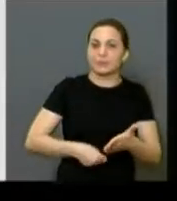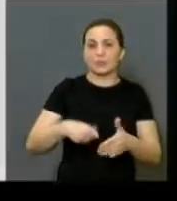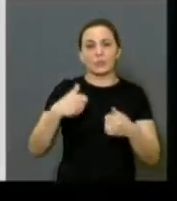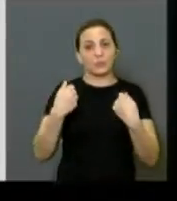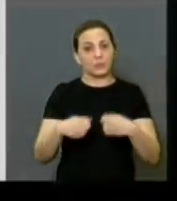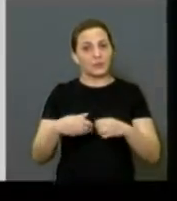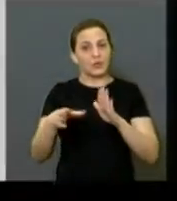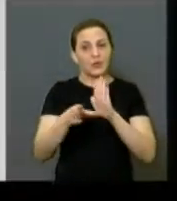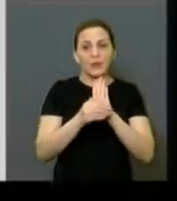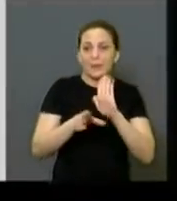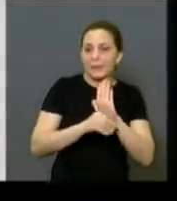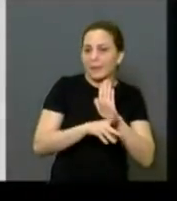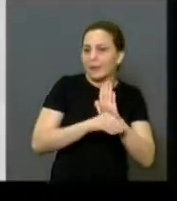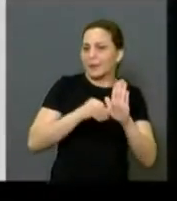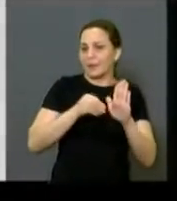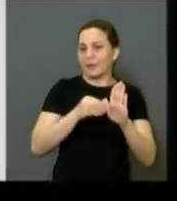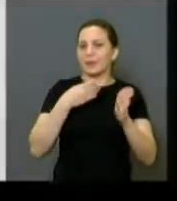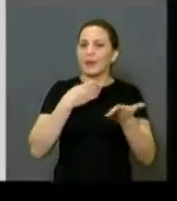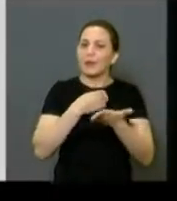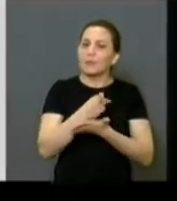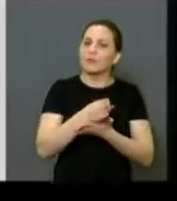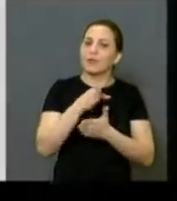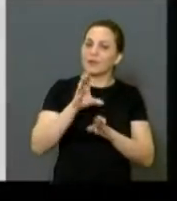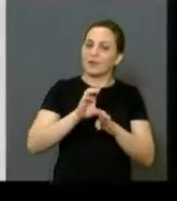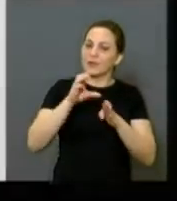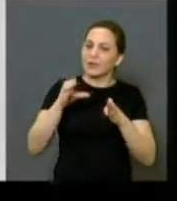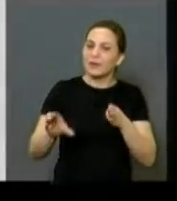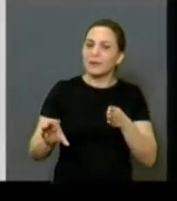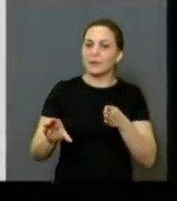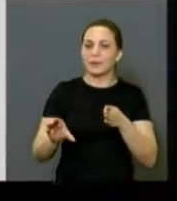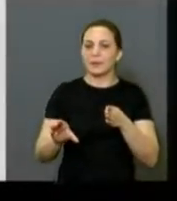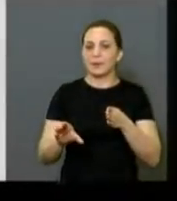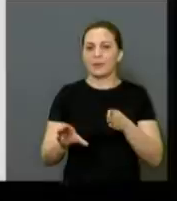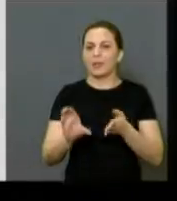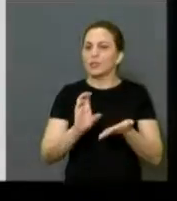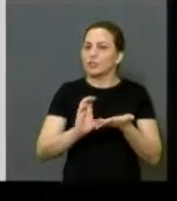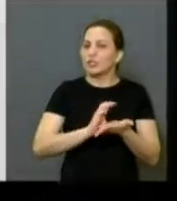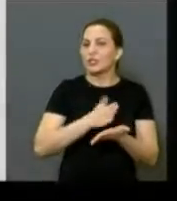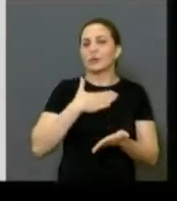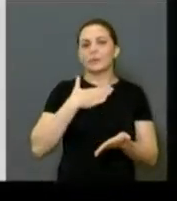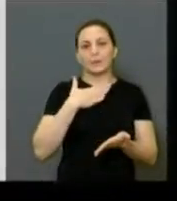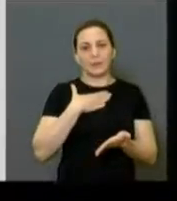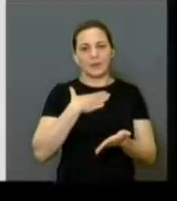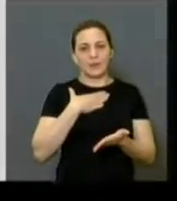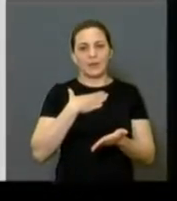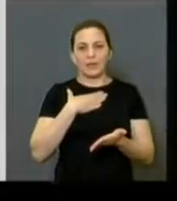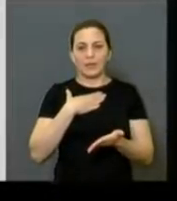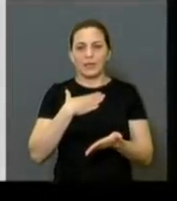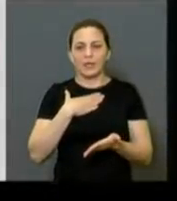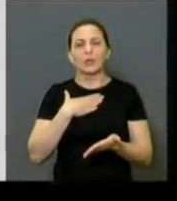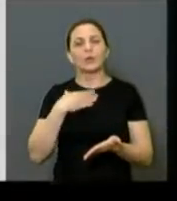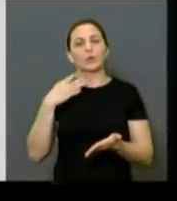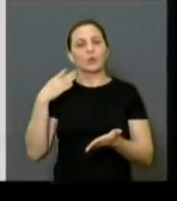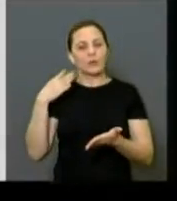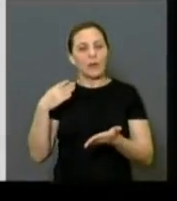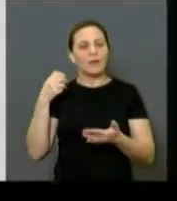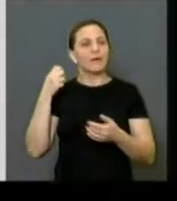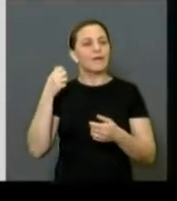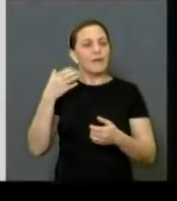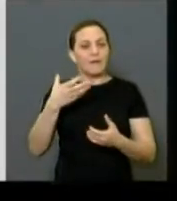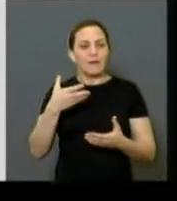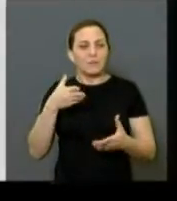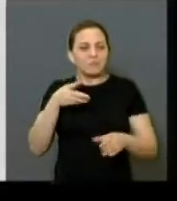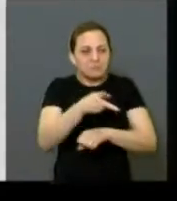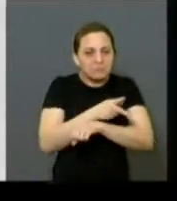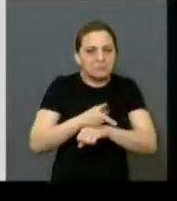emenda que seja aprovada aqui na Câmara, verba aqui para mim. Eu corro atrás. Se eu não consigo aqui, através